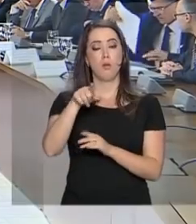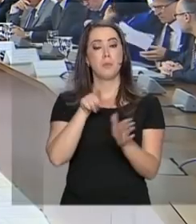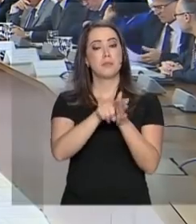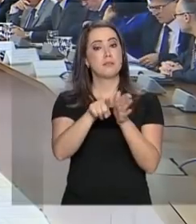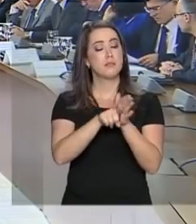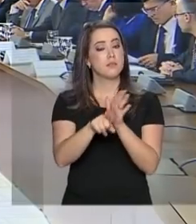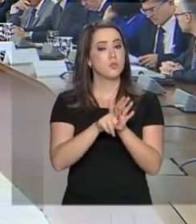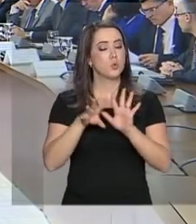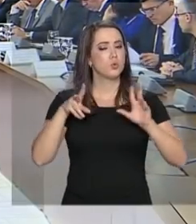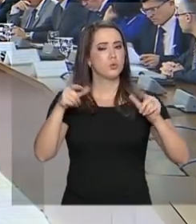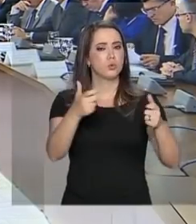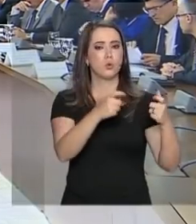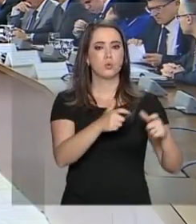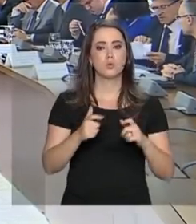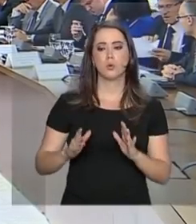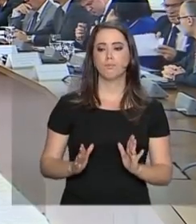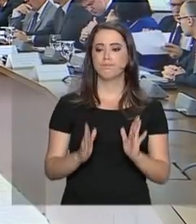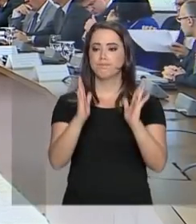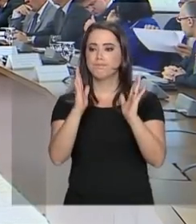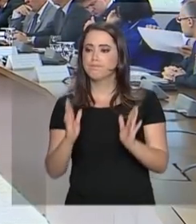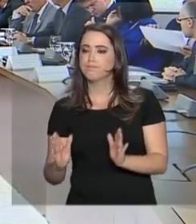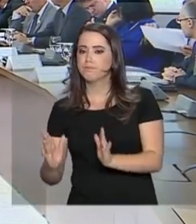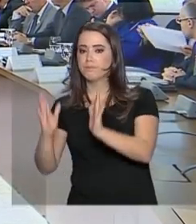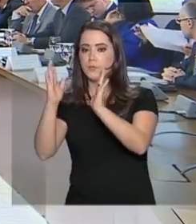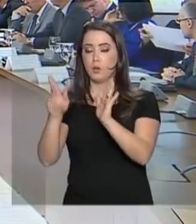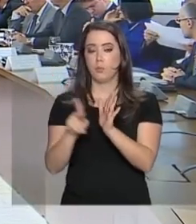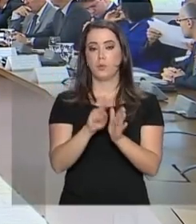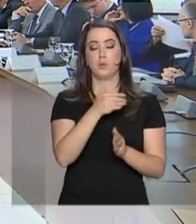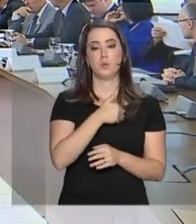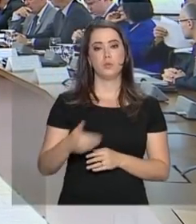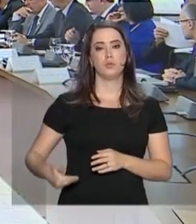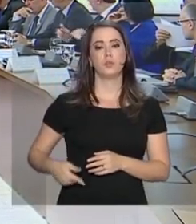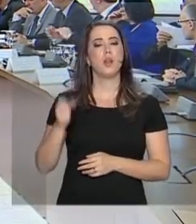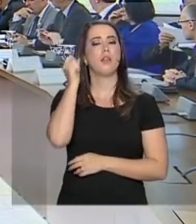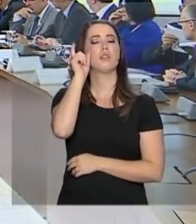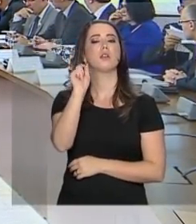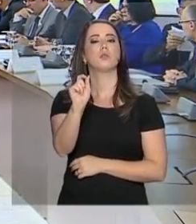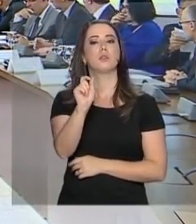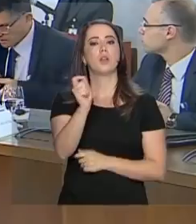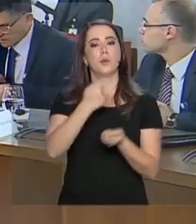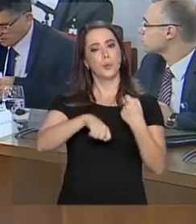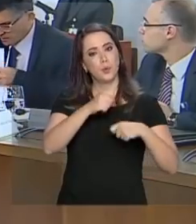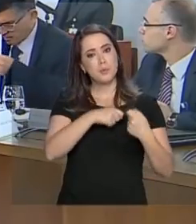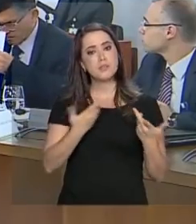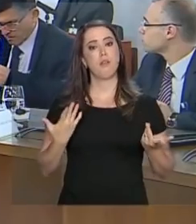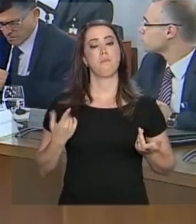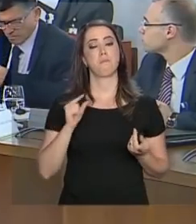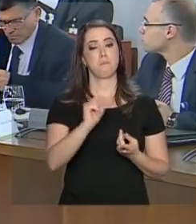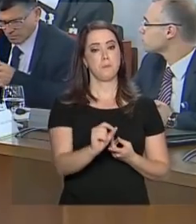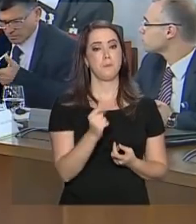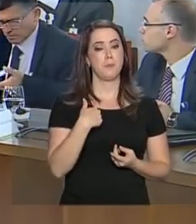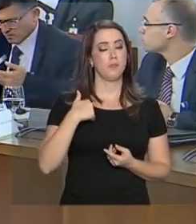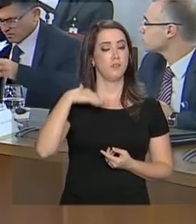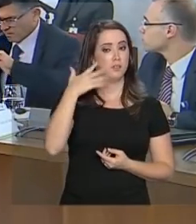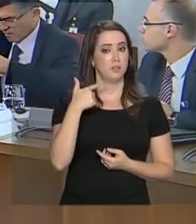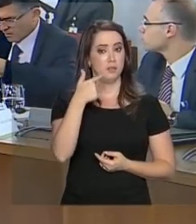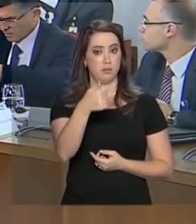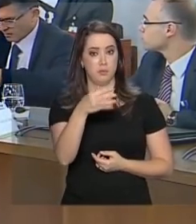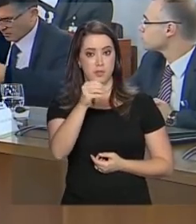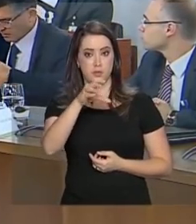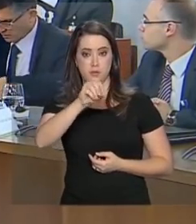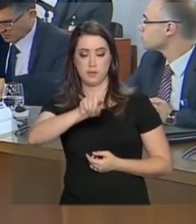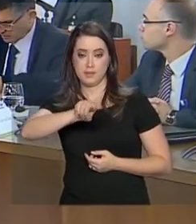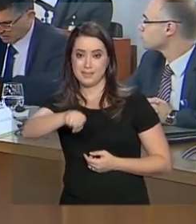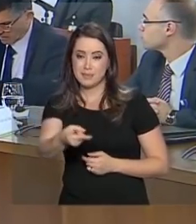levantamento de todos os imóveis da União. A ideia é racionalizar a estrutura. Além dos mais de 700 mil